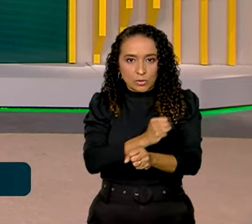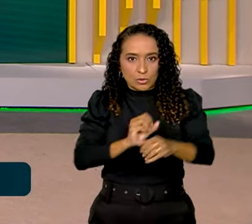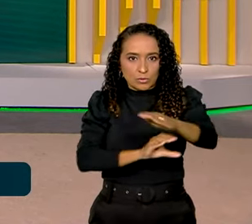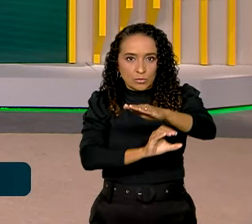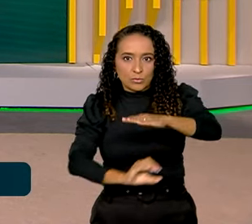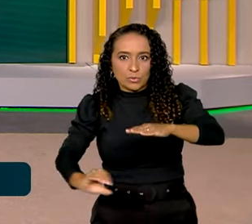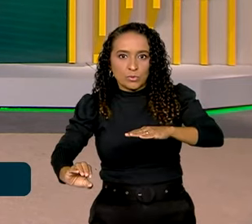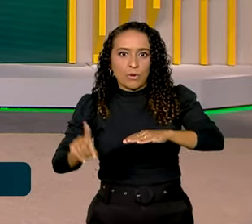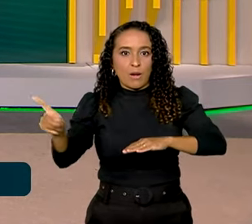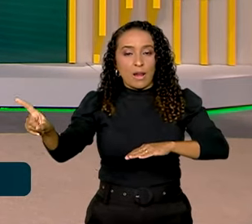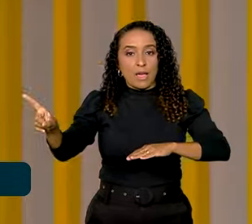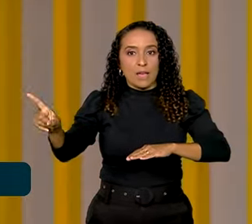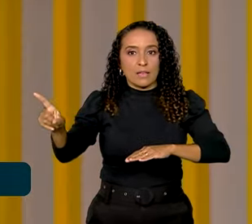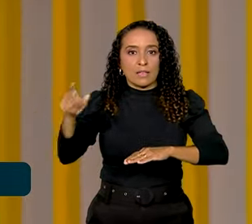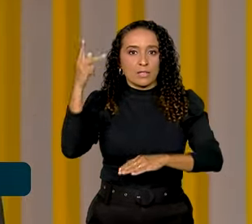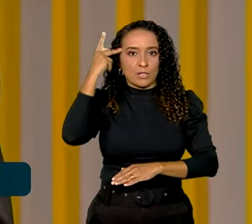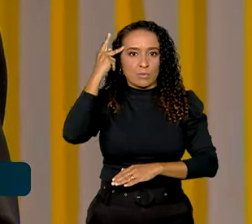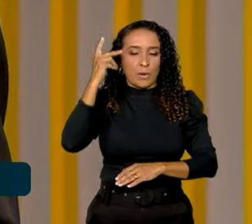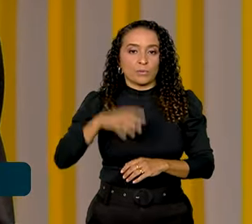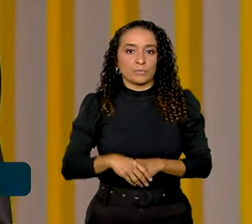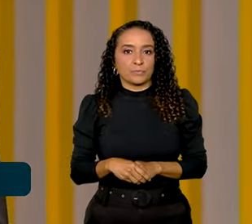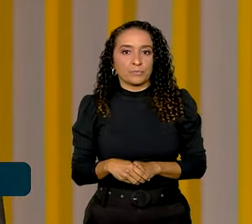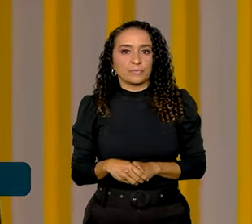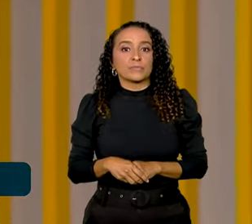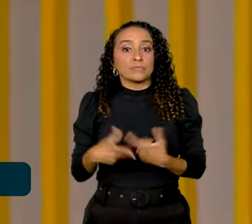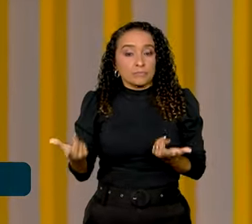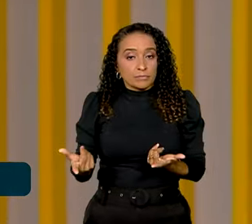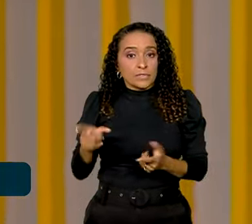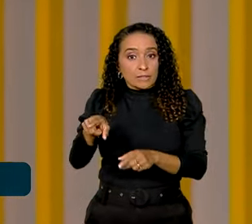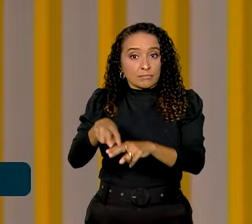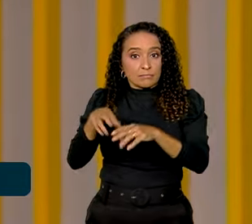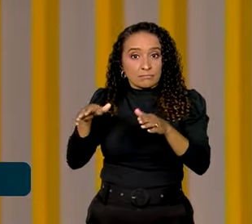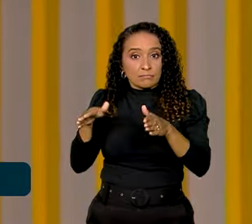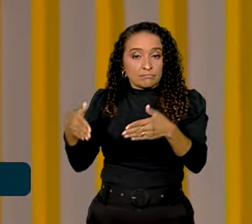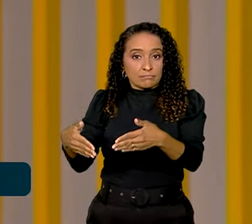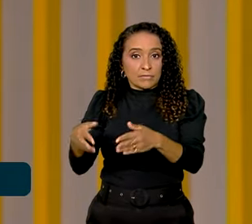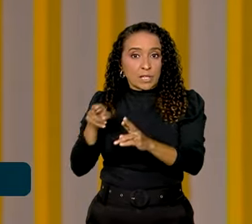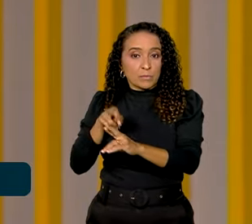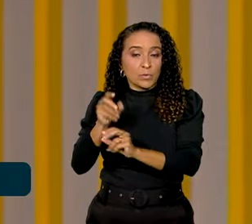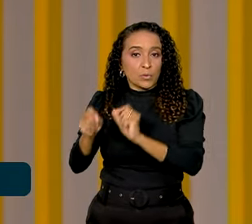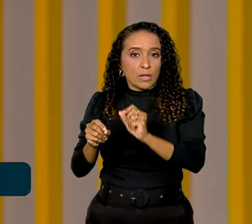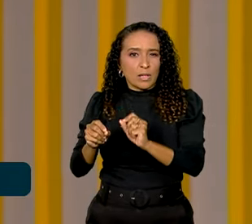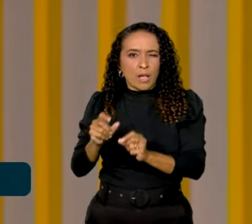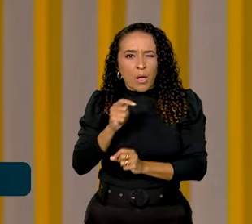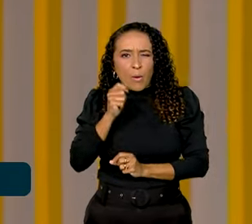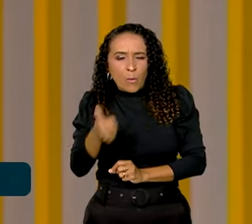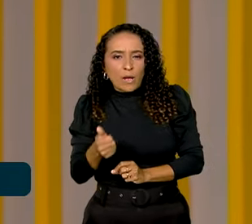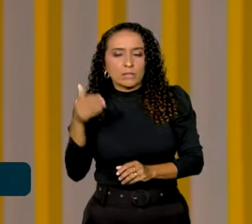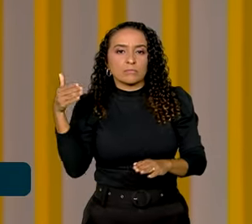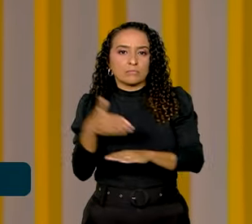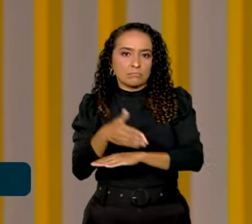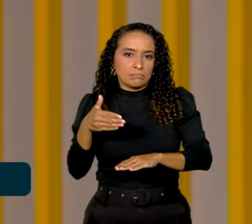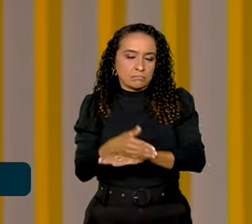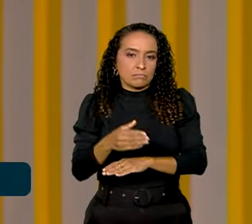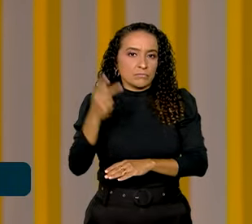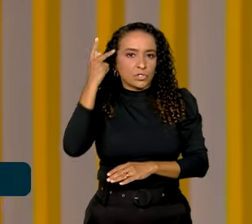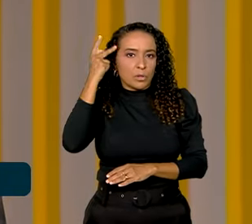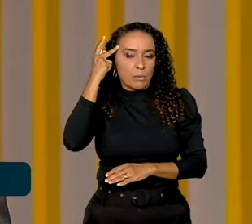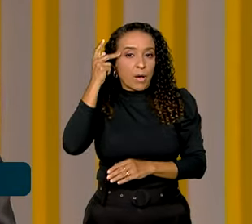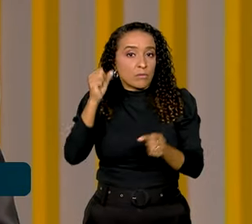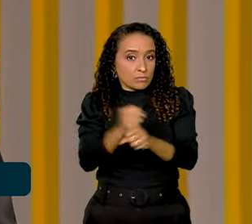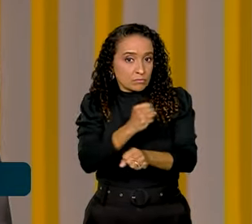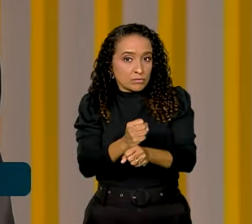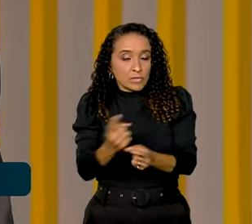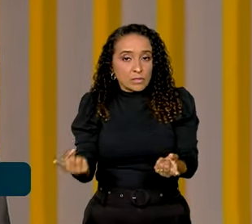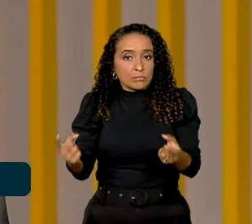Rodoanel em São Paulo. E esse aporte corresponde a quase a totalidade da participação do Estado de São Paulo na obra, que é uma